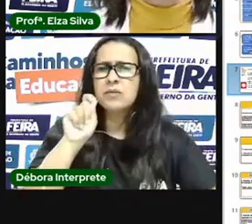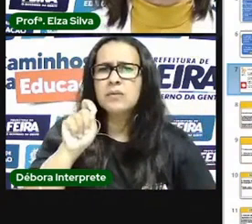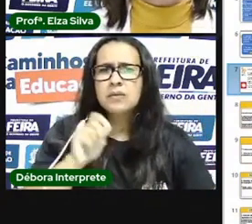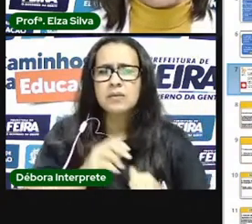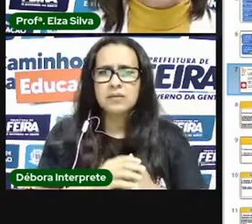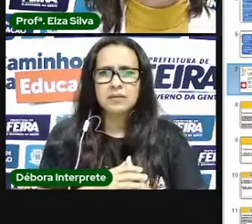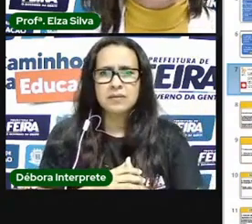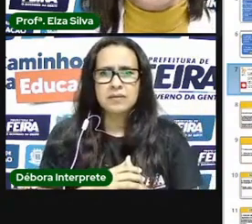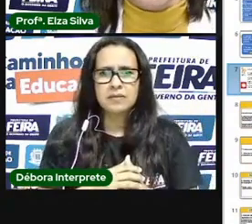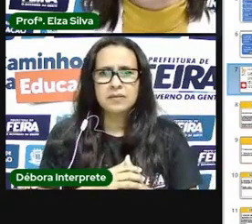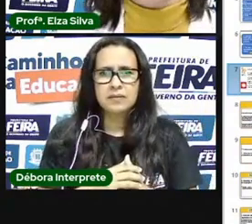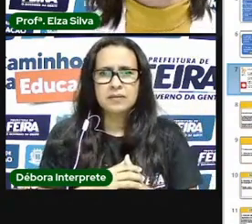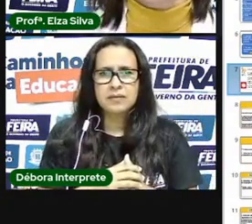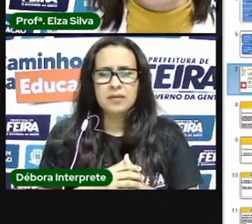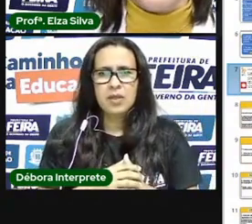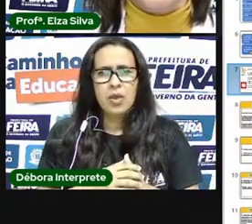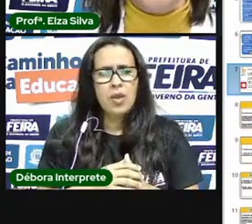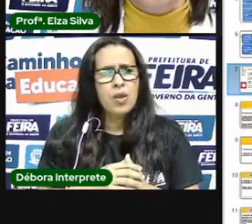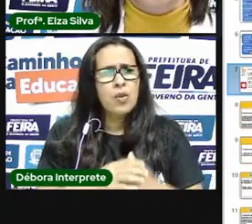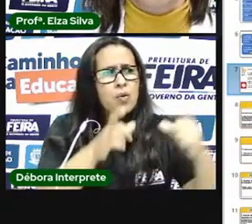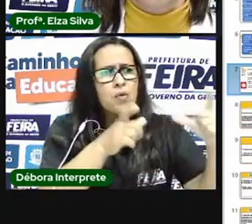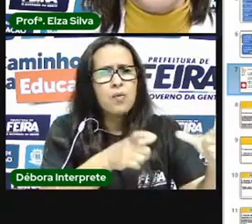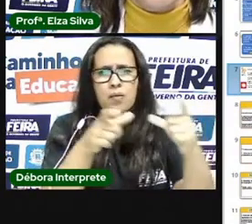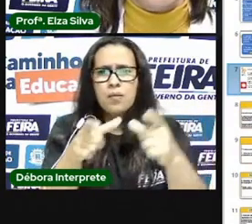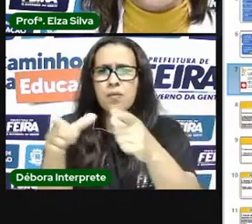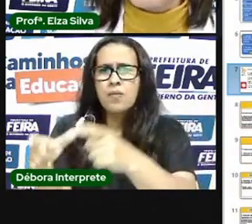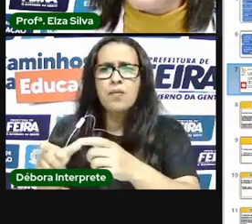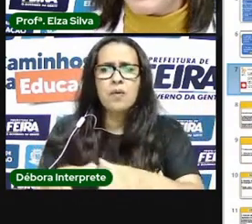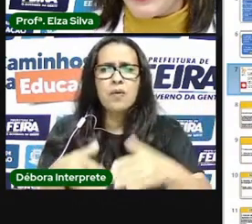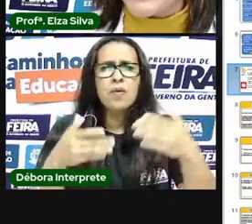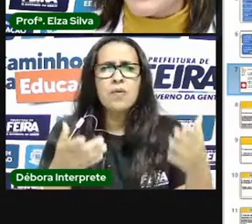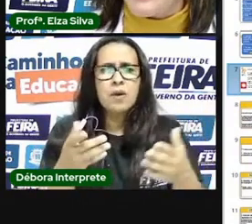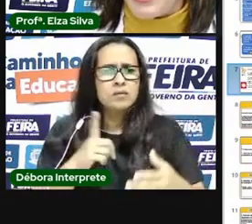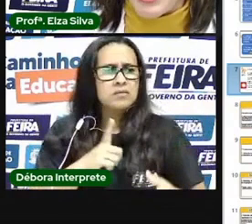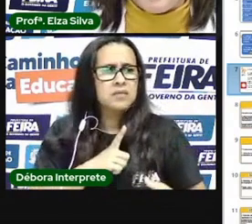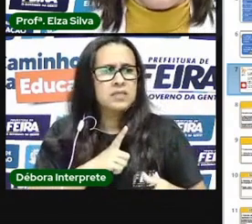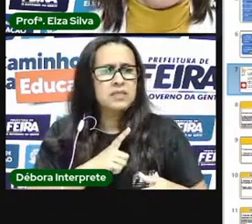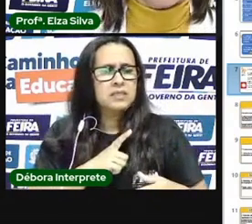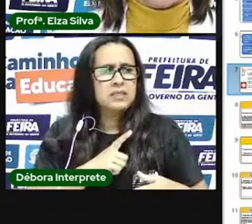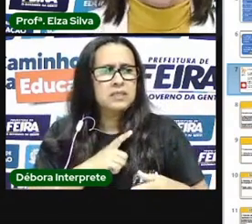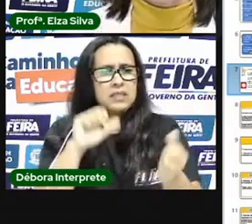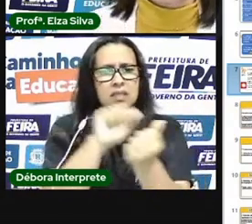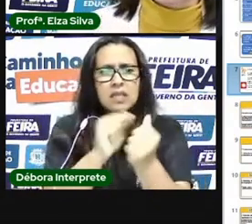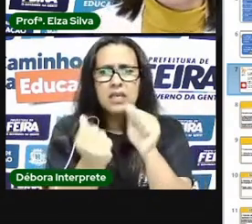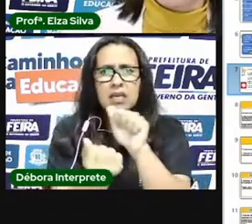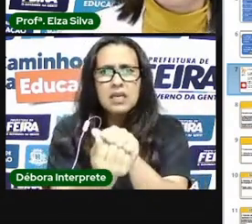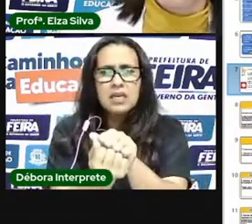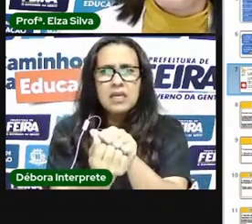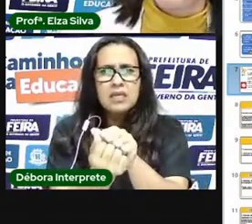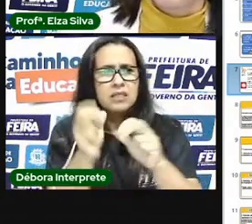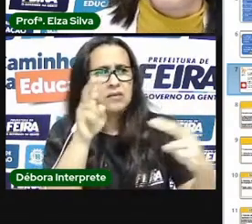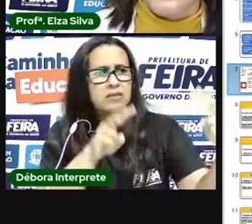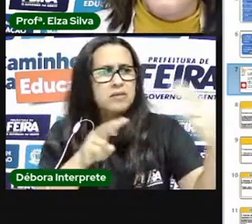você pode ver e admirar as artes visuais? Em sua casa, há alguma manifestação